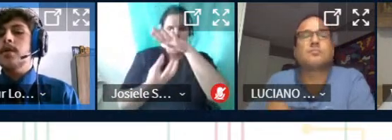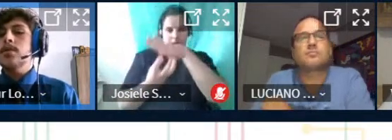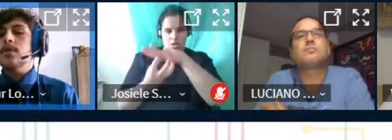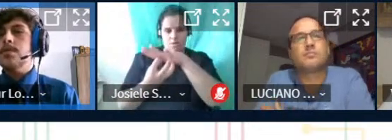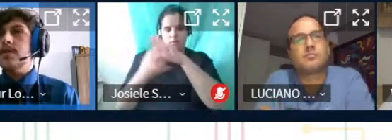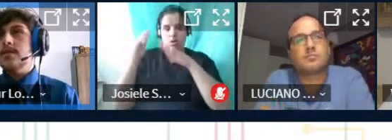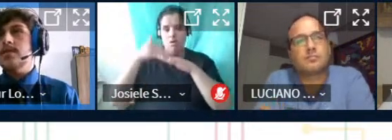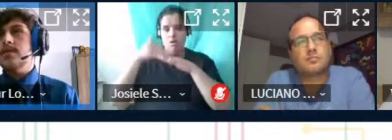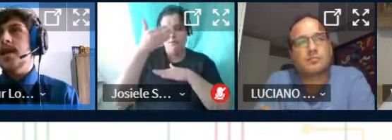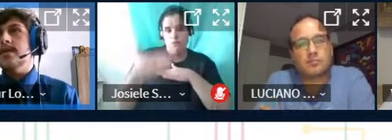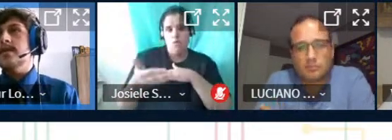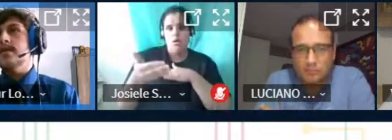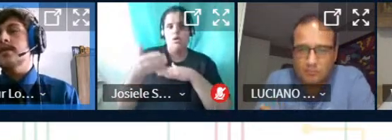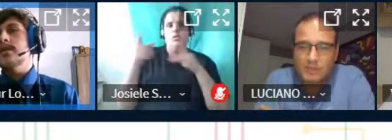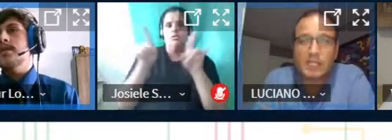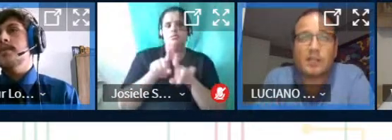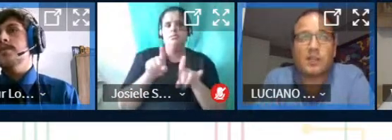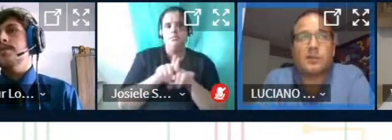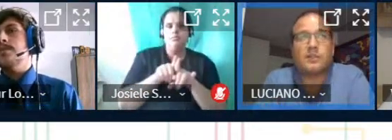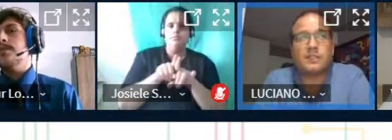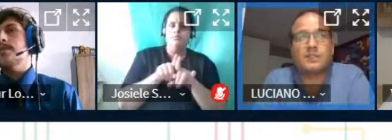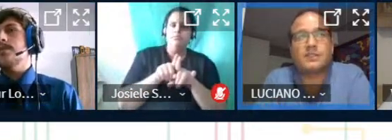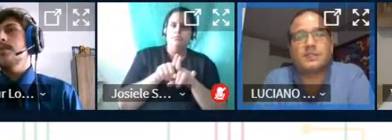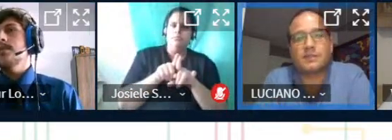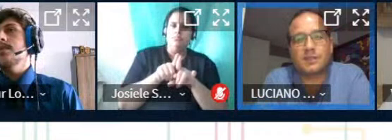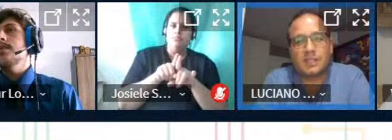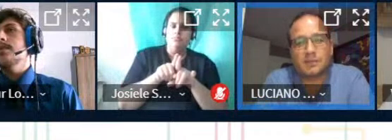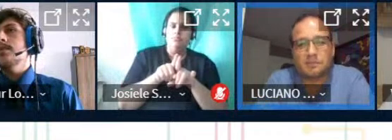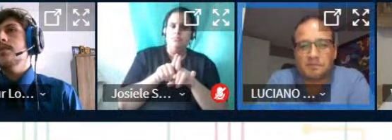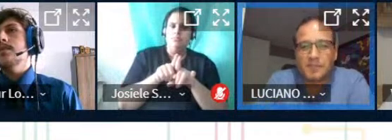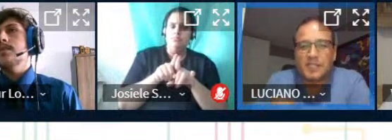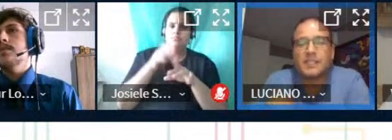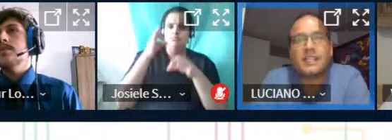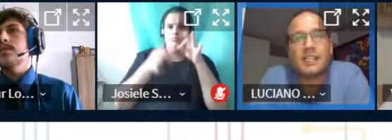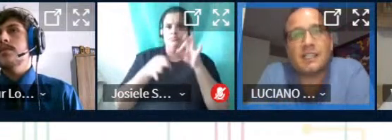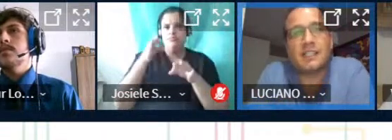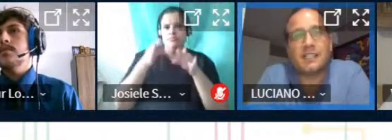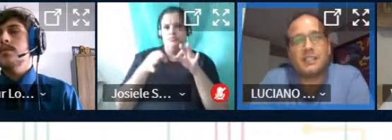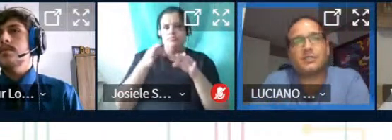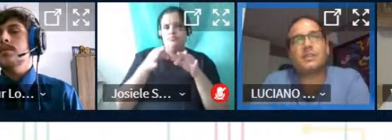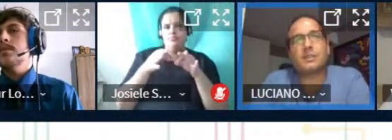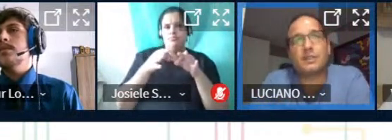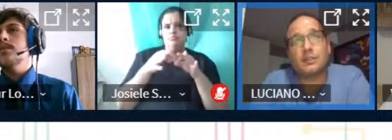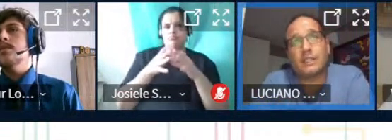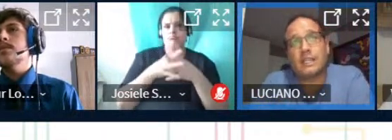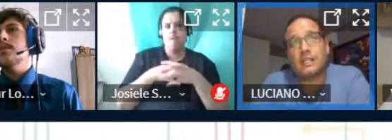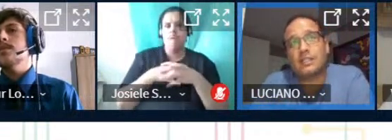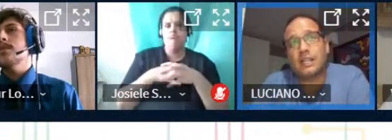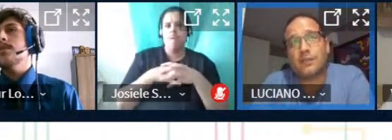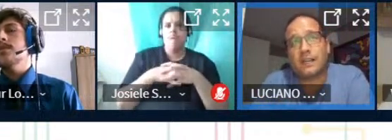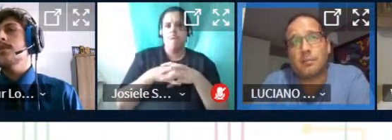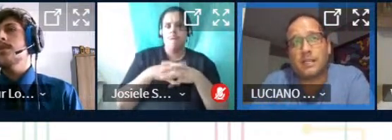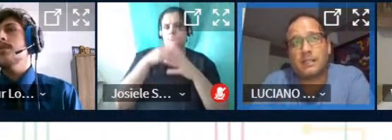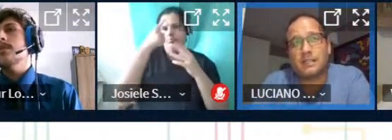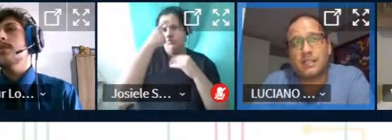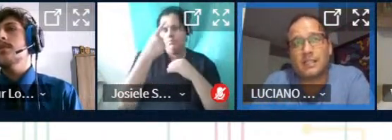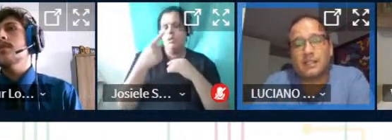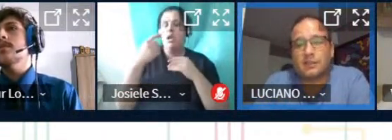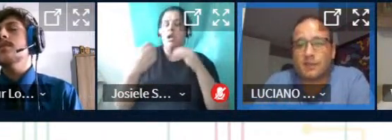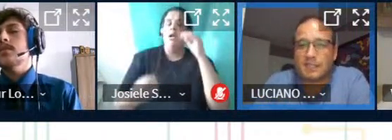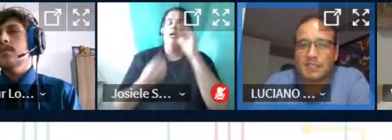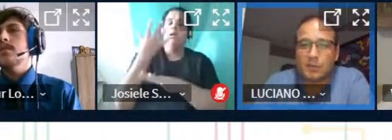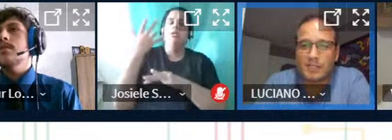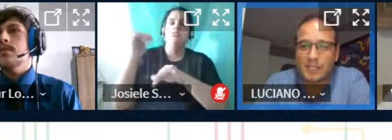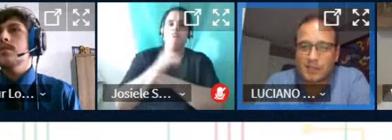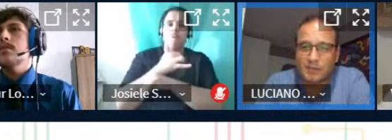objetivo principal do nosso projeto seria esse tá agora isso é isso é uma ideia de criar ferramentas